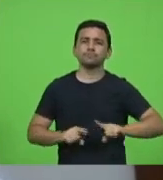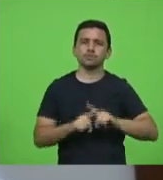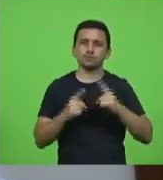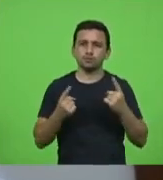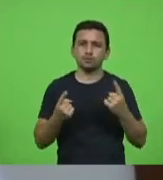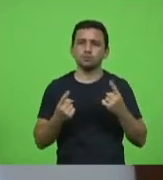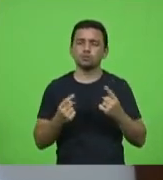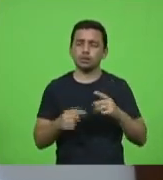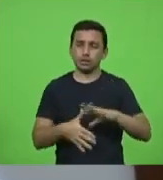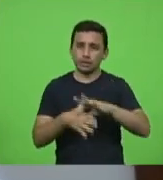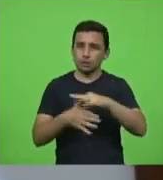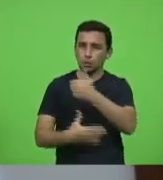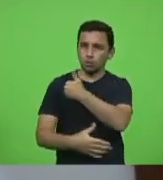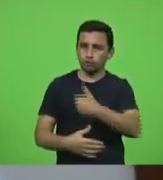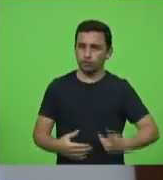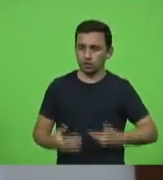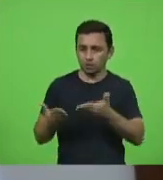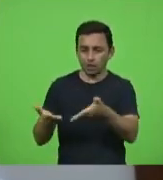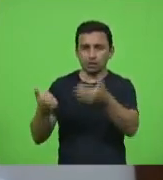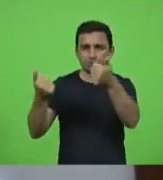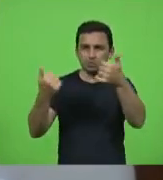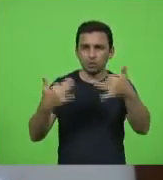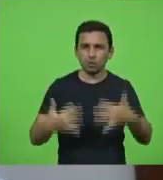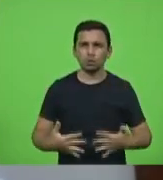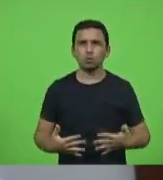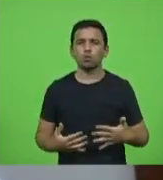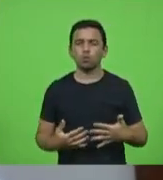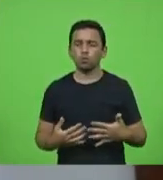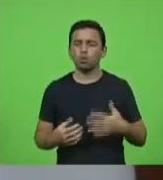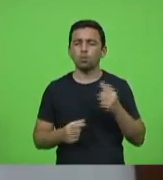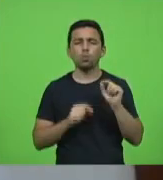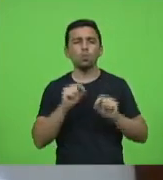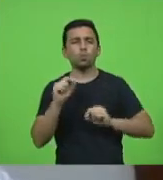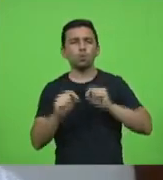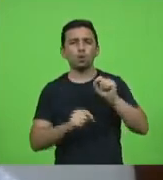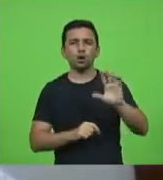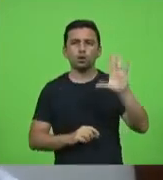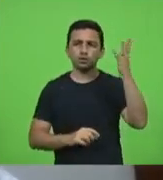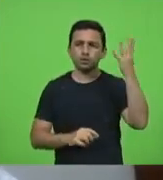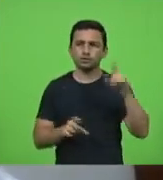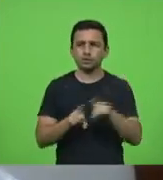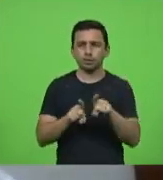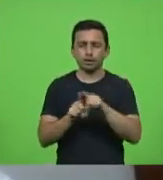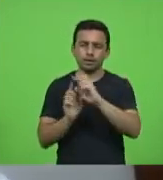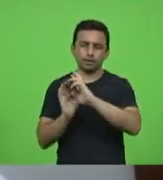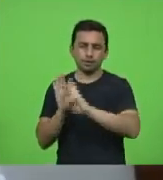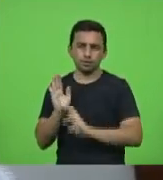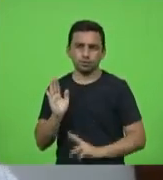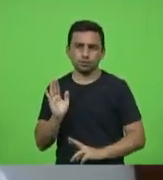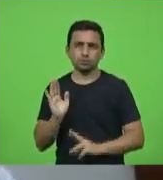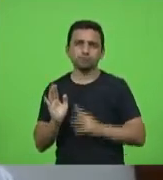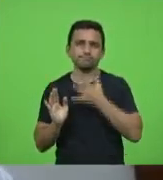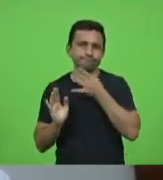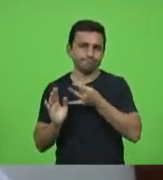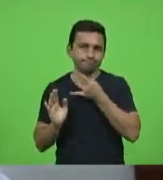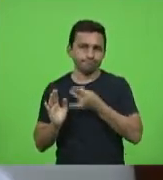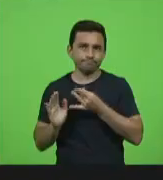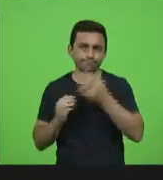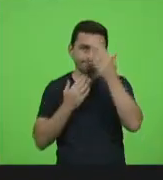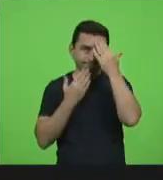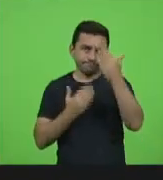governo que explicou sabiamente também o que está acontecendo e o relator na CCJ deputado Covaltino obrigado